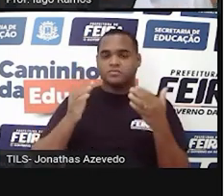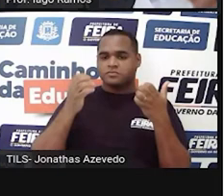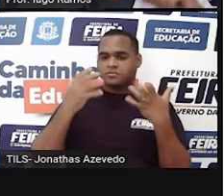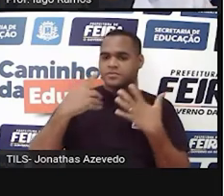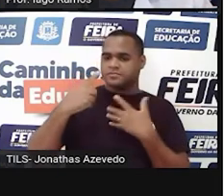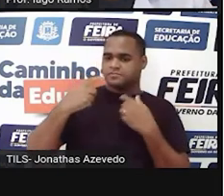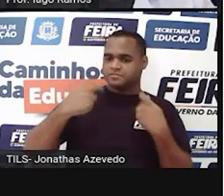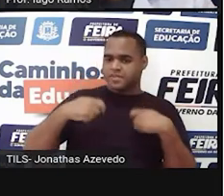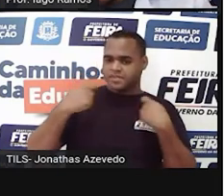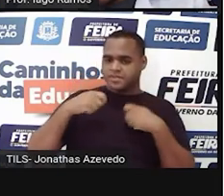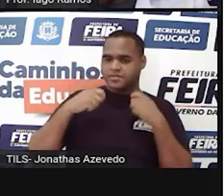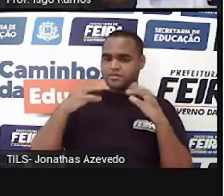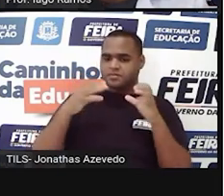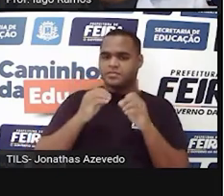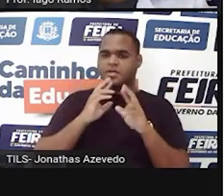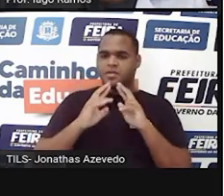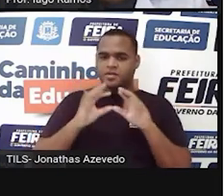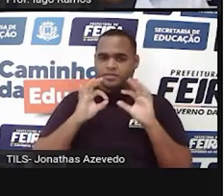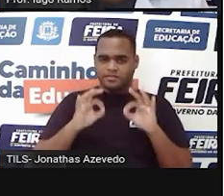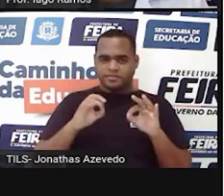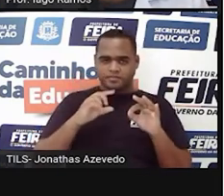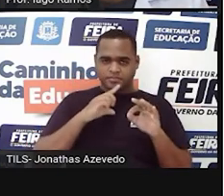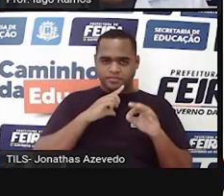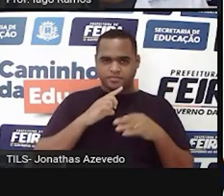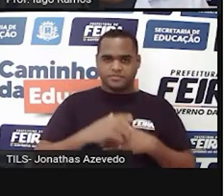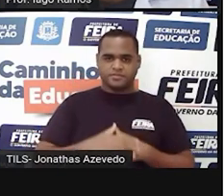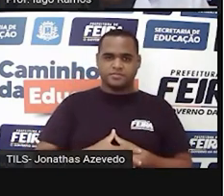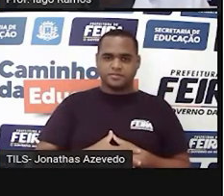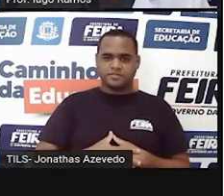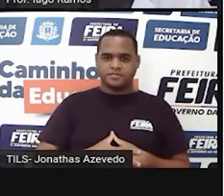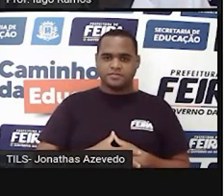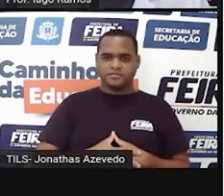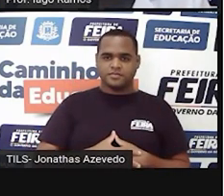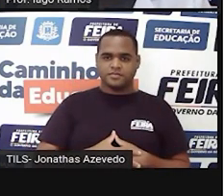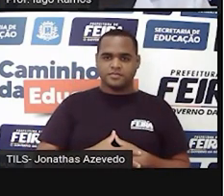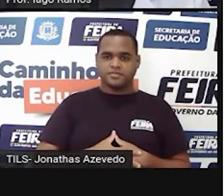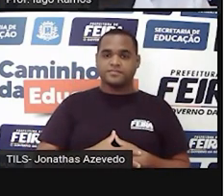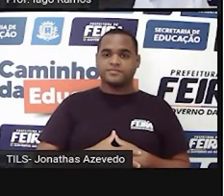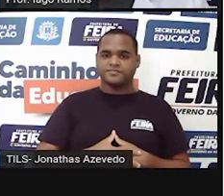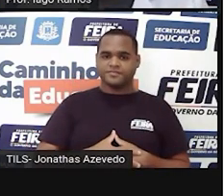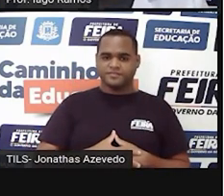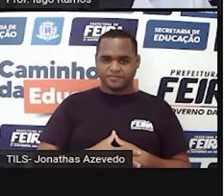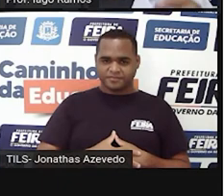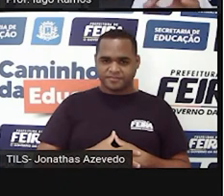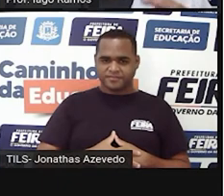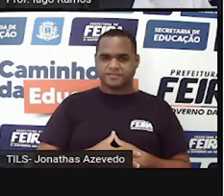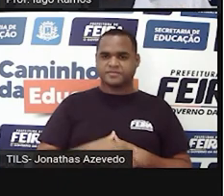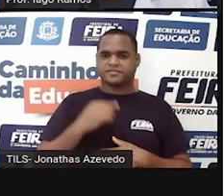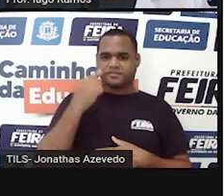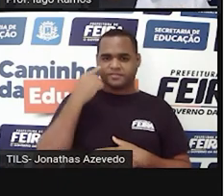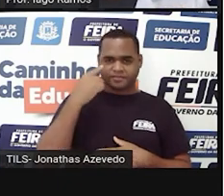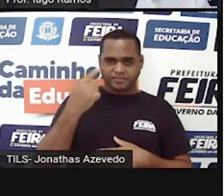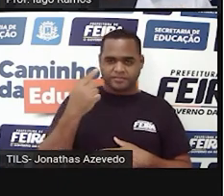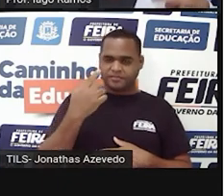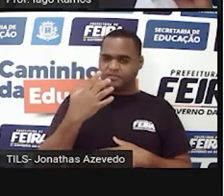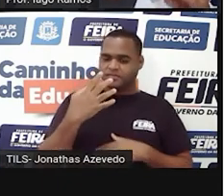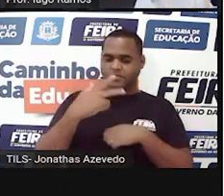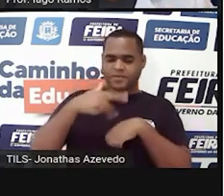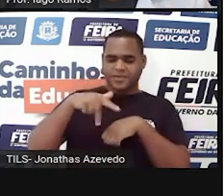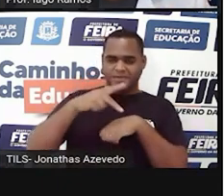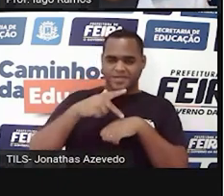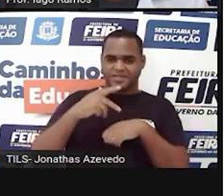dela para responder a pergunta 2, tá? Olha só na tabela, os 4 países